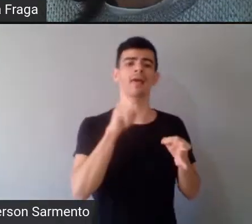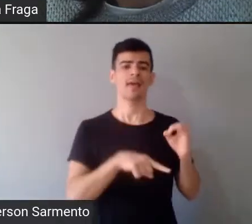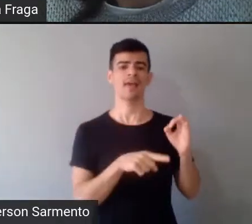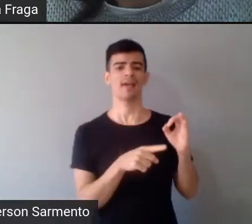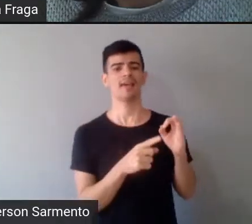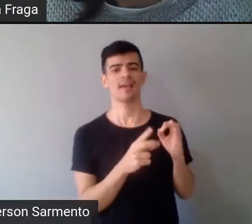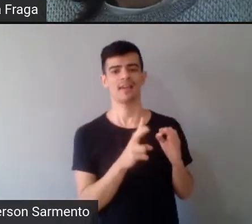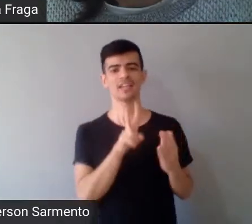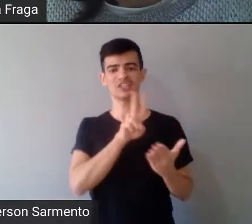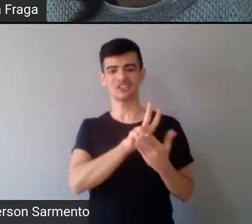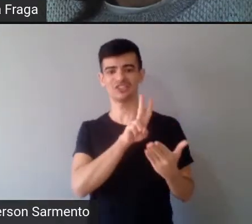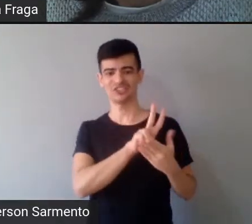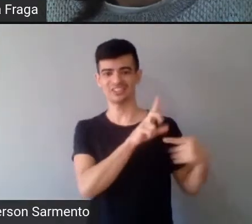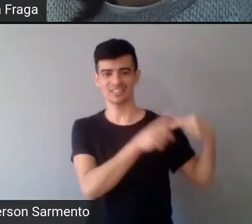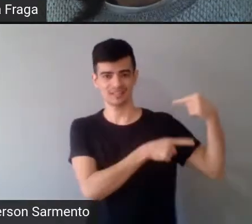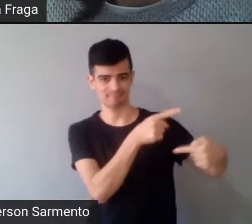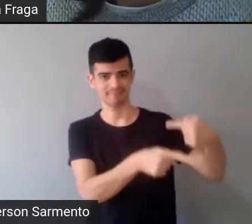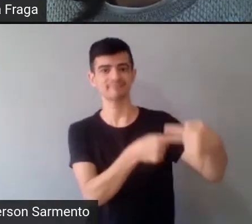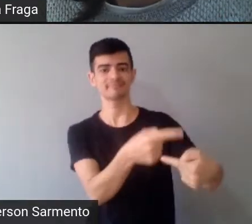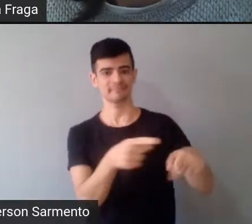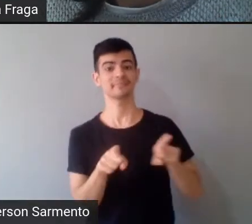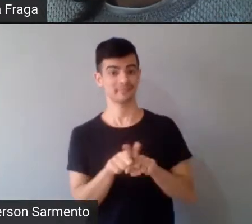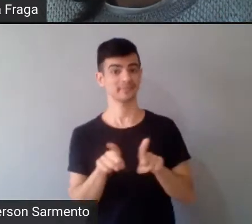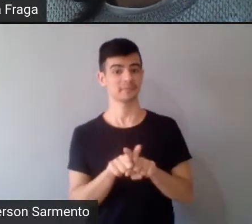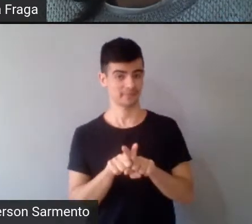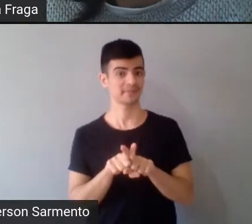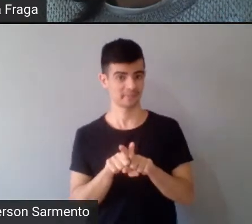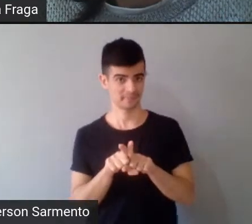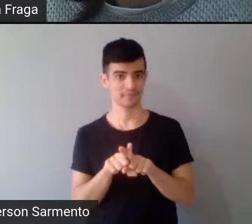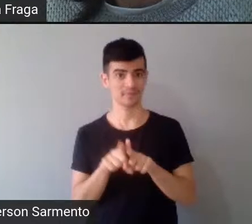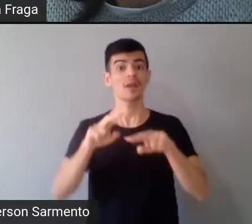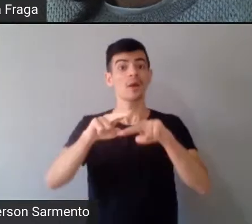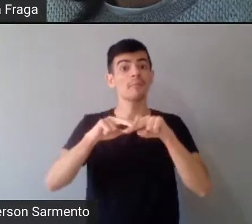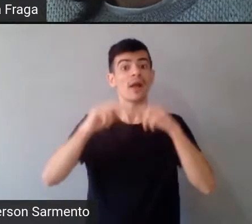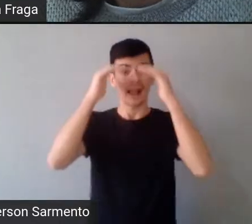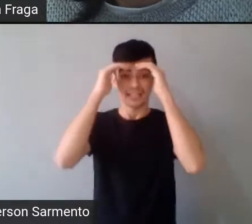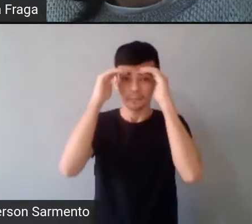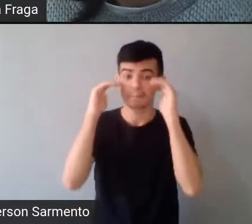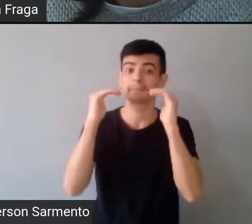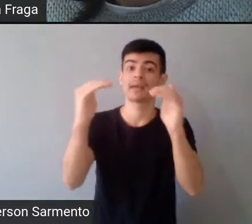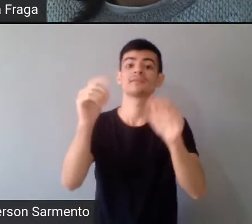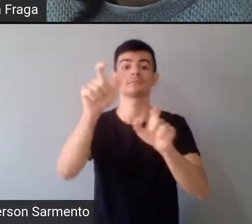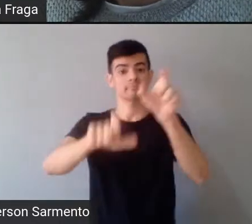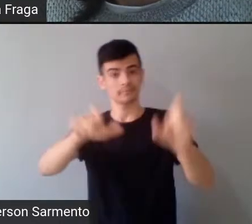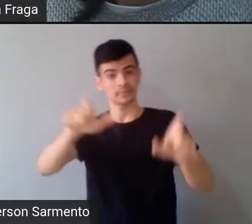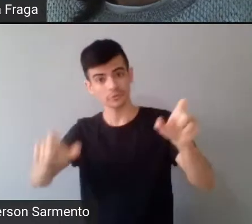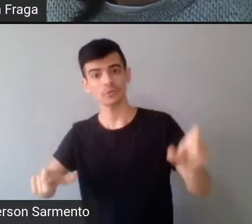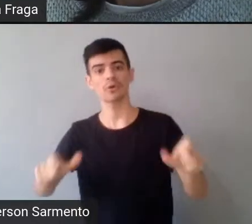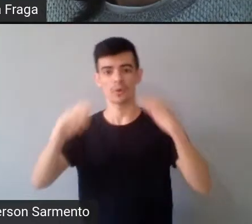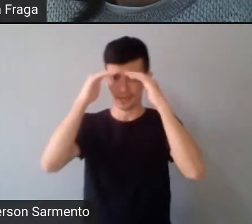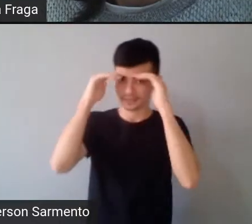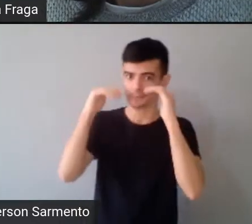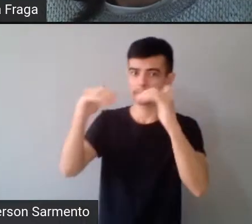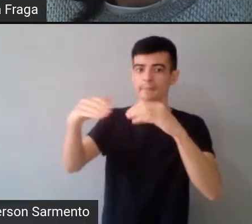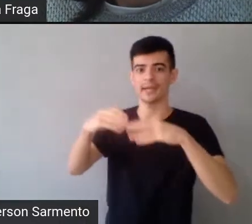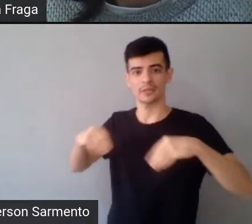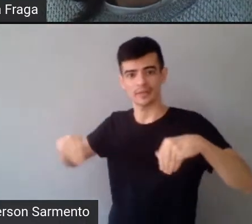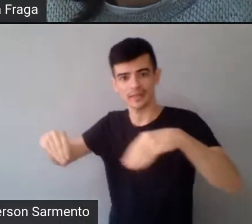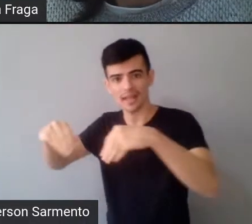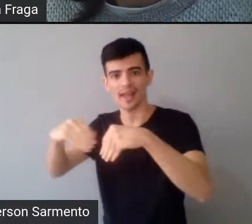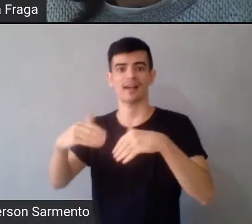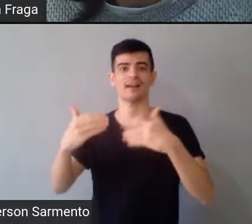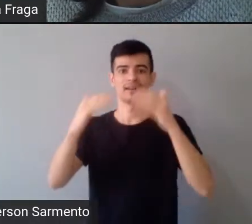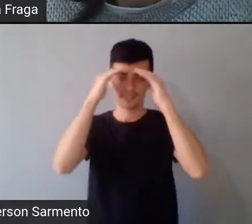né, essa questão do respeito ao outro, o respeito à terra, o respeito à floresta, o respeito à vida,